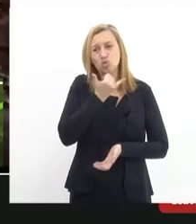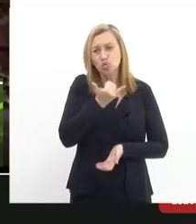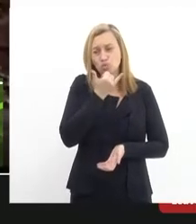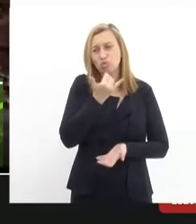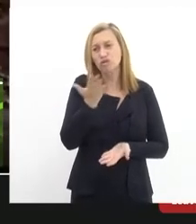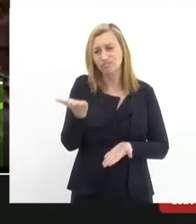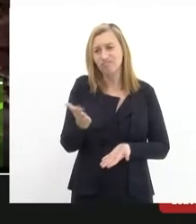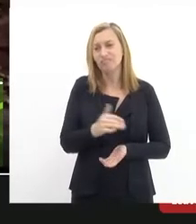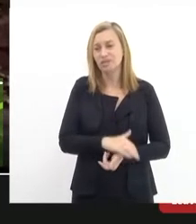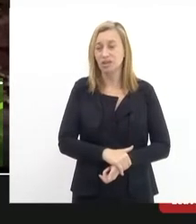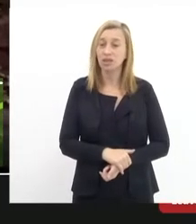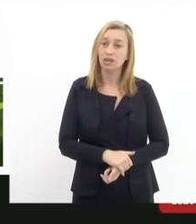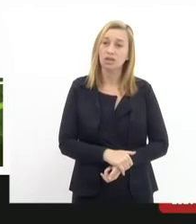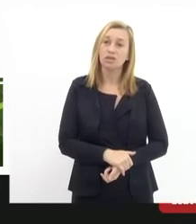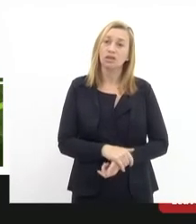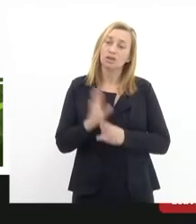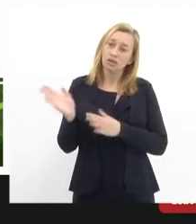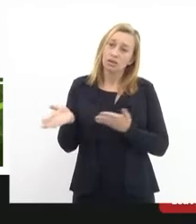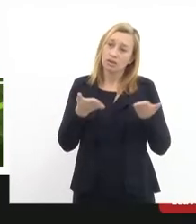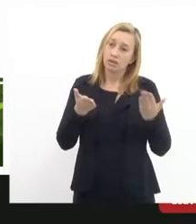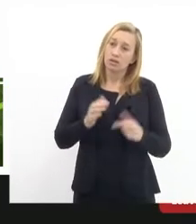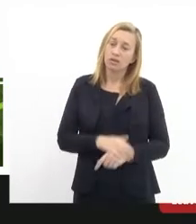famílias. Vamos adiante.